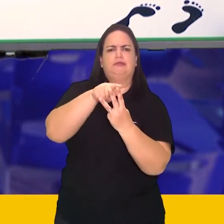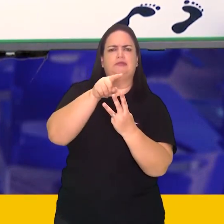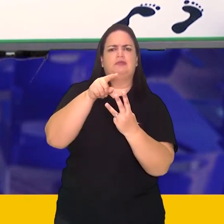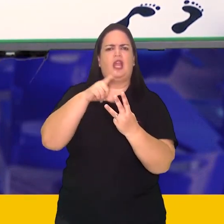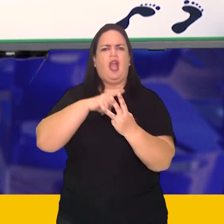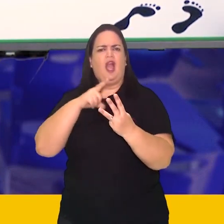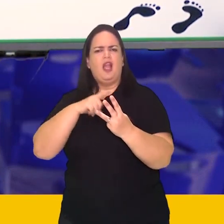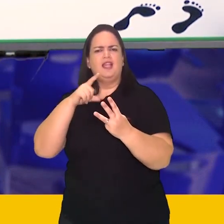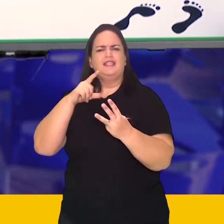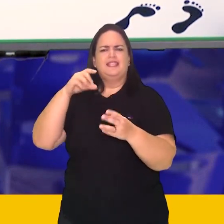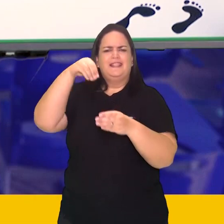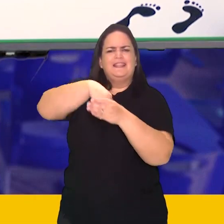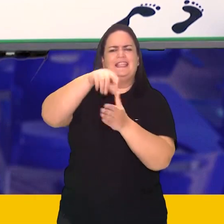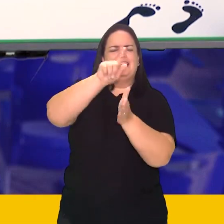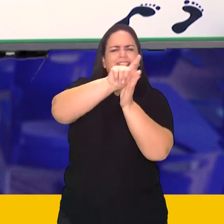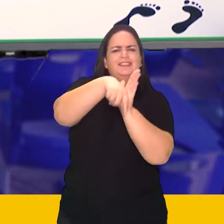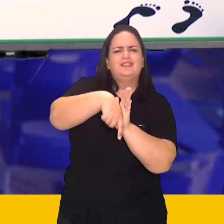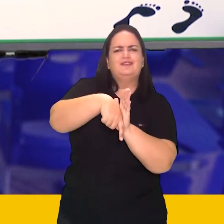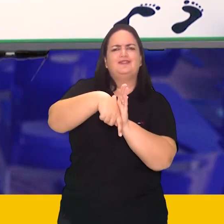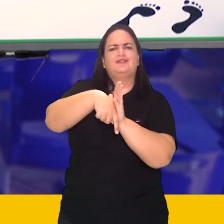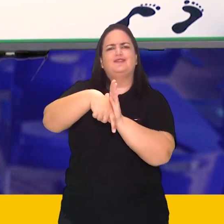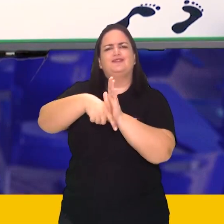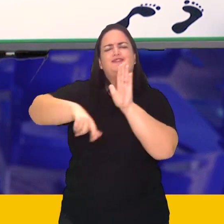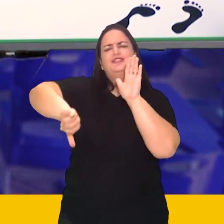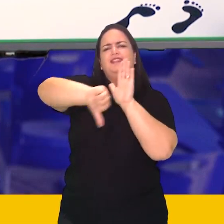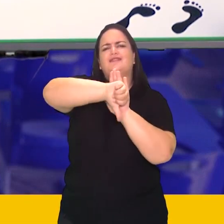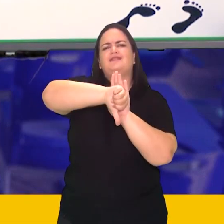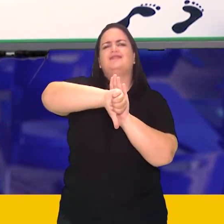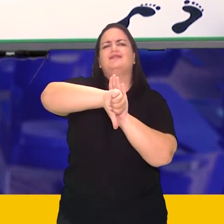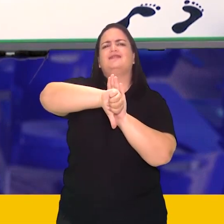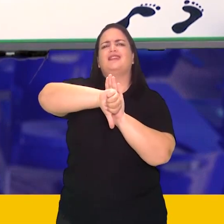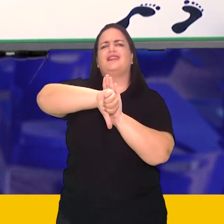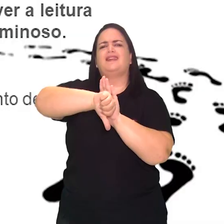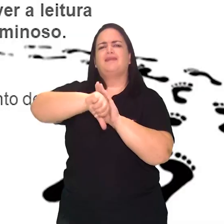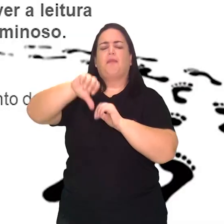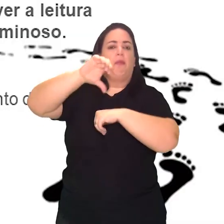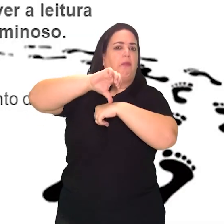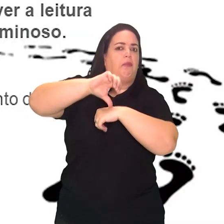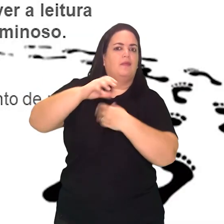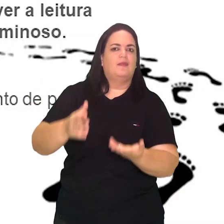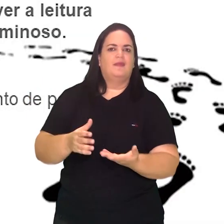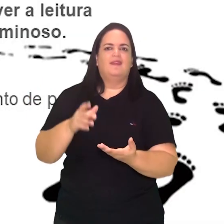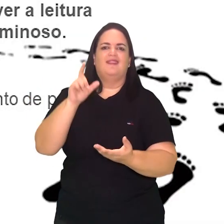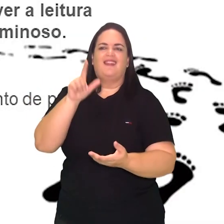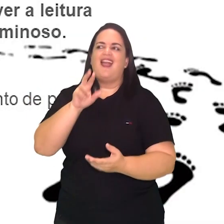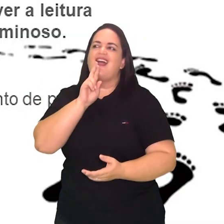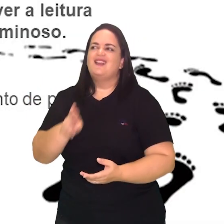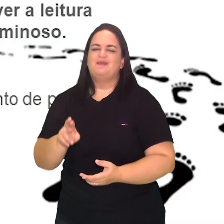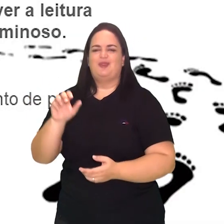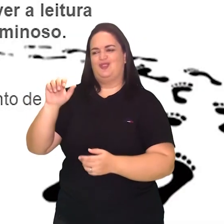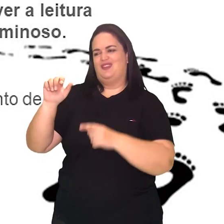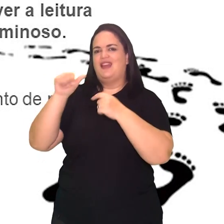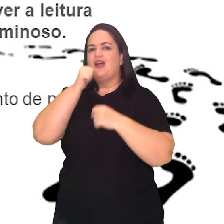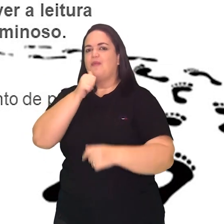destacou no gênero do crime, no gênero narrativa de enigma. Ora, a Agatha Christie a gente já viu nesse slide anterior.